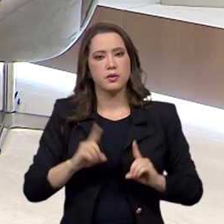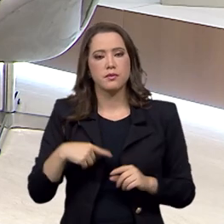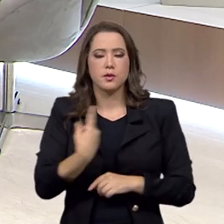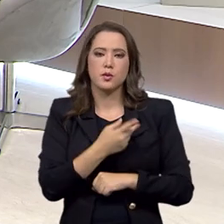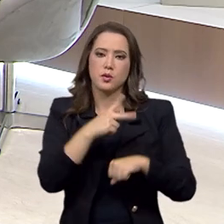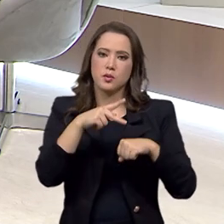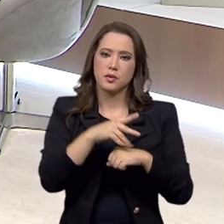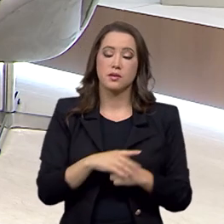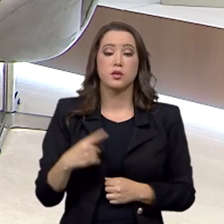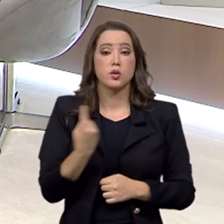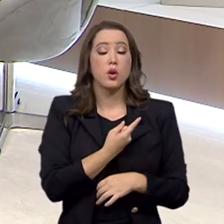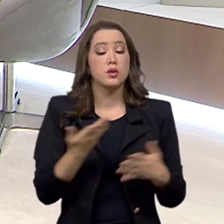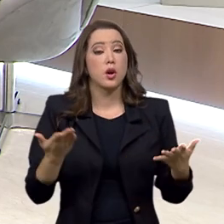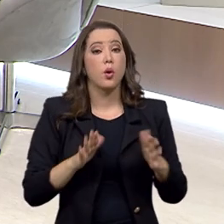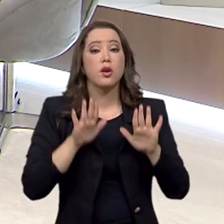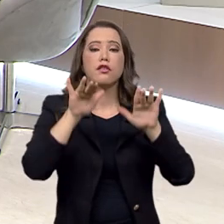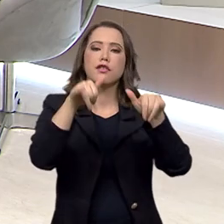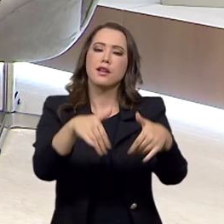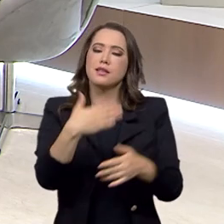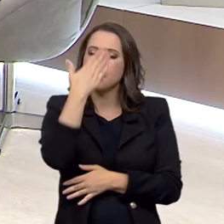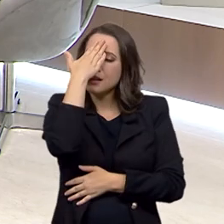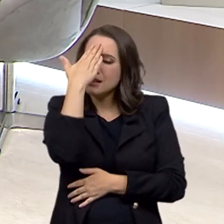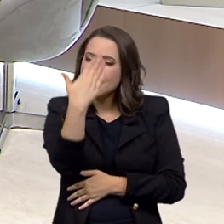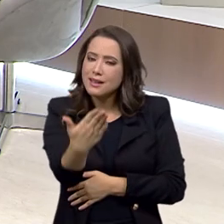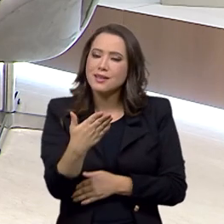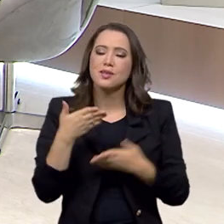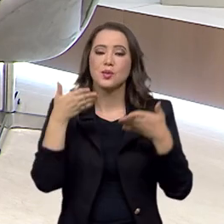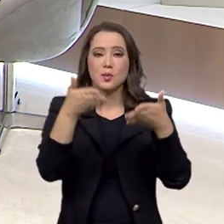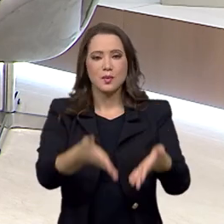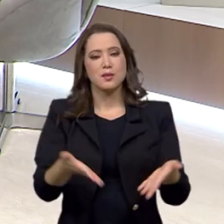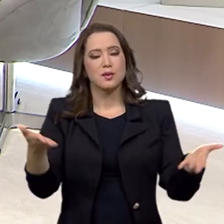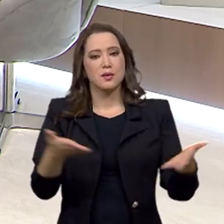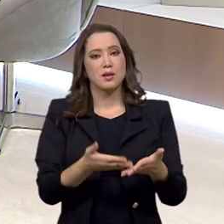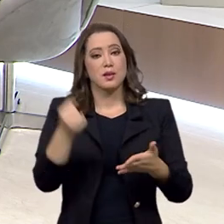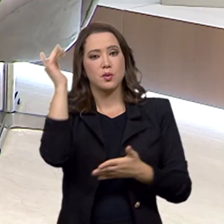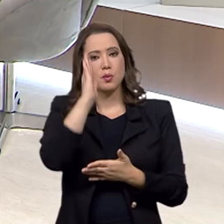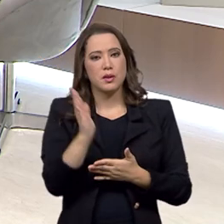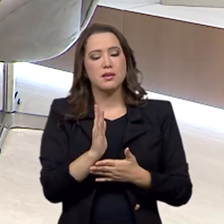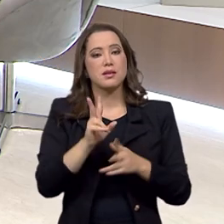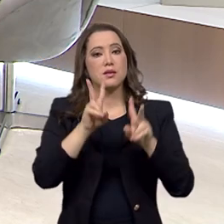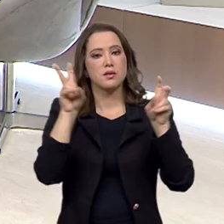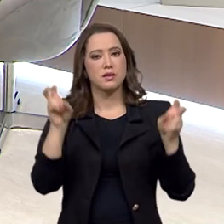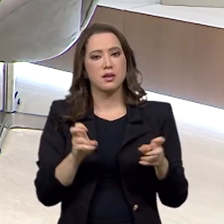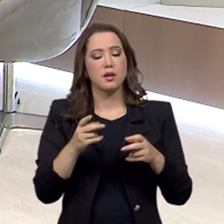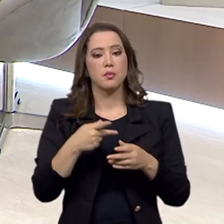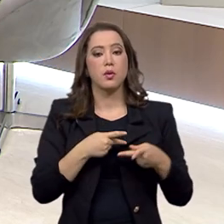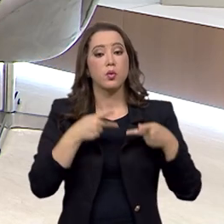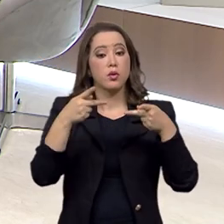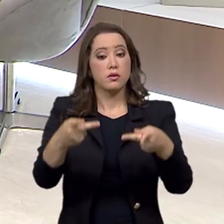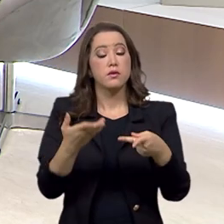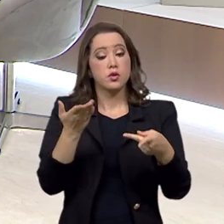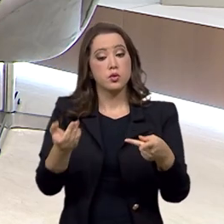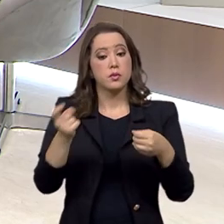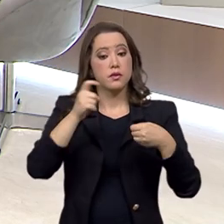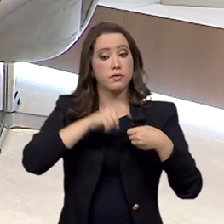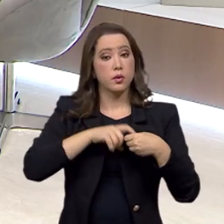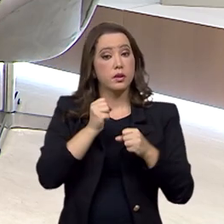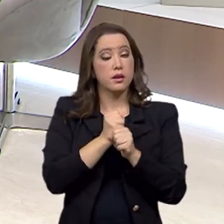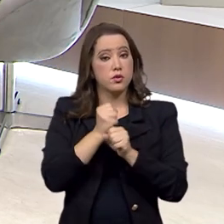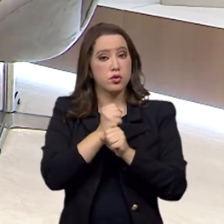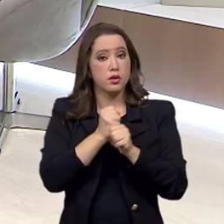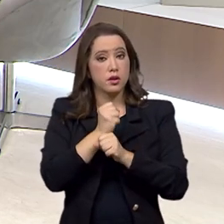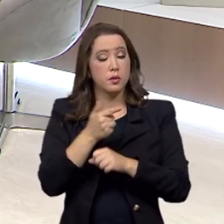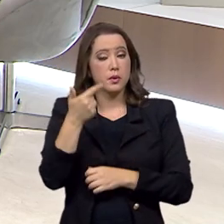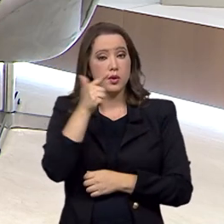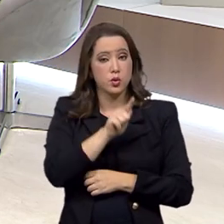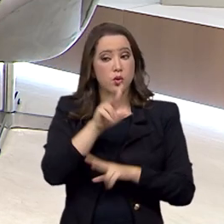Secretário, vamos encerrar agora. Muito obrigado pela participação aqui no Brasil em Pauta. Já deixo o convite para o senhor voltar esse ano para falar